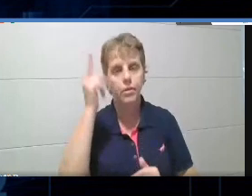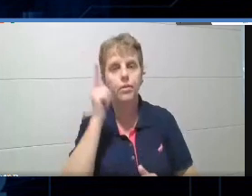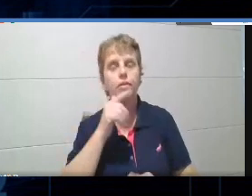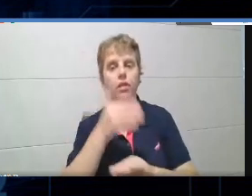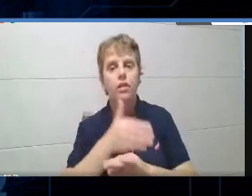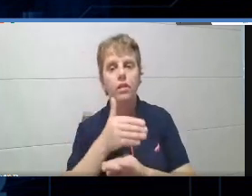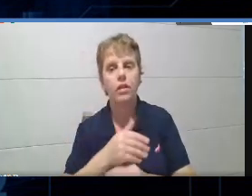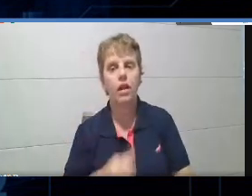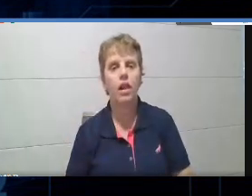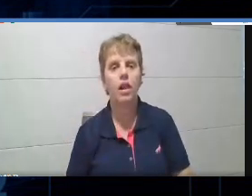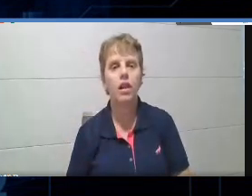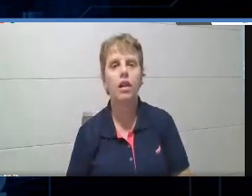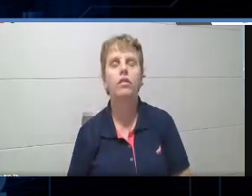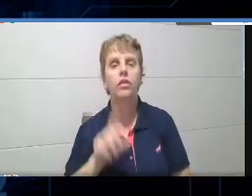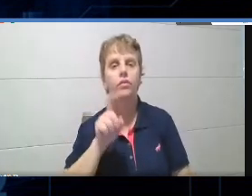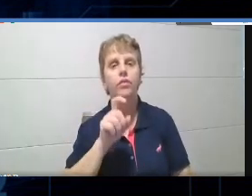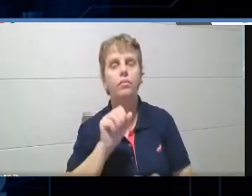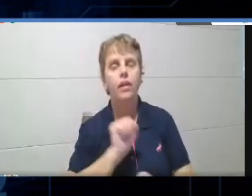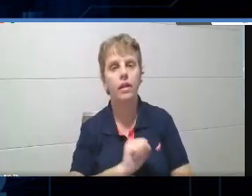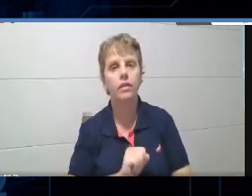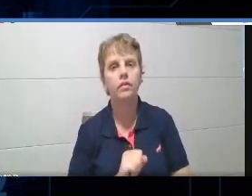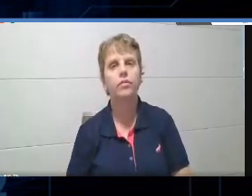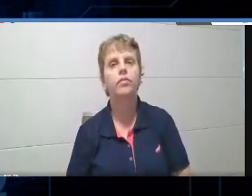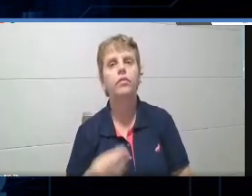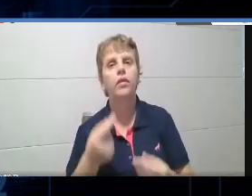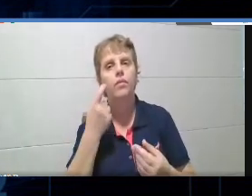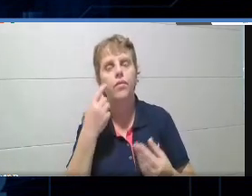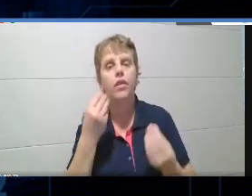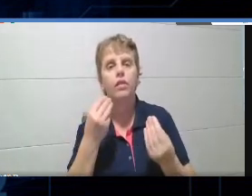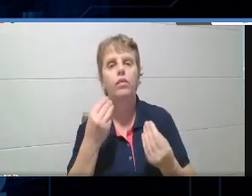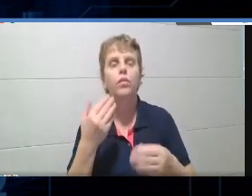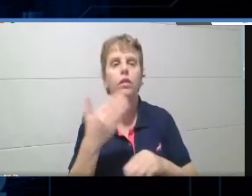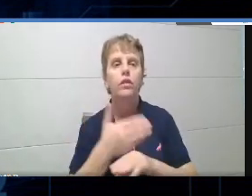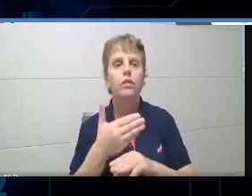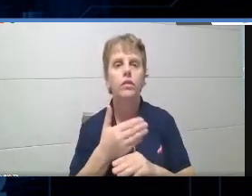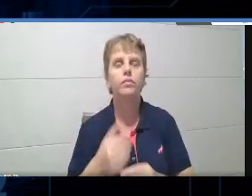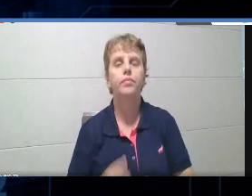já vou dar um start, só para nós ver, mais ou menos, como que funciona aqui